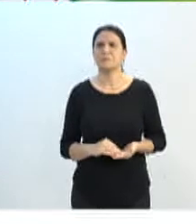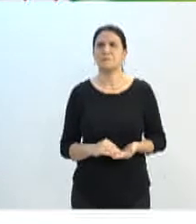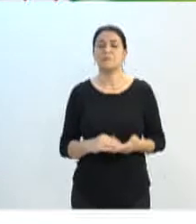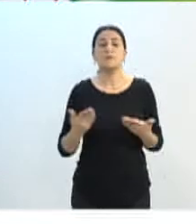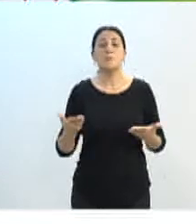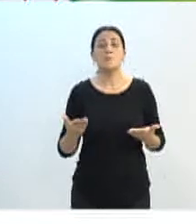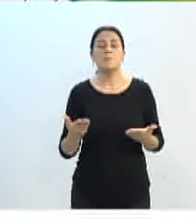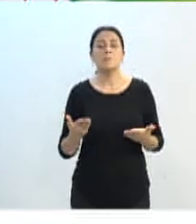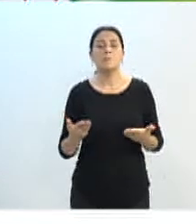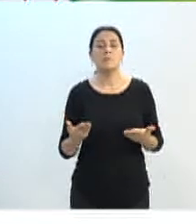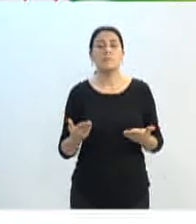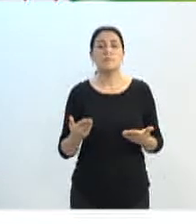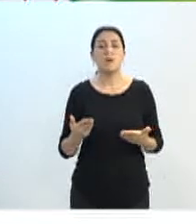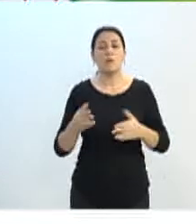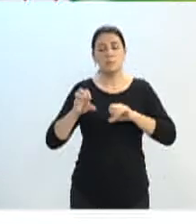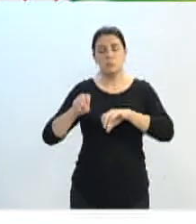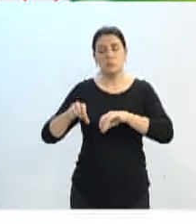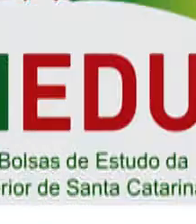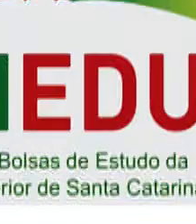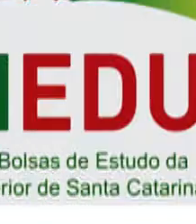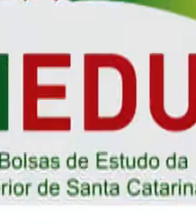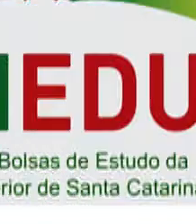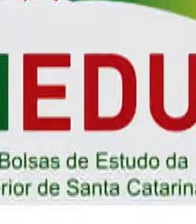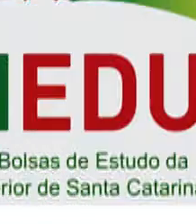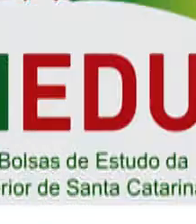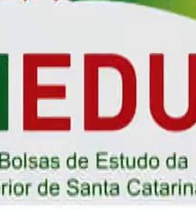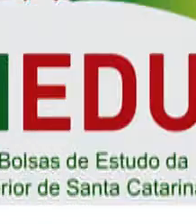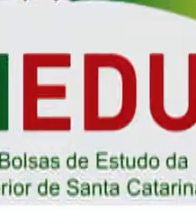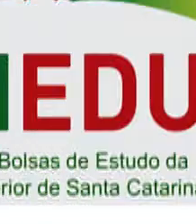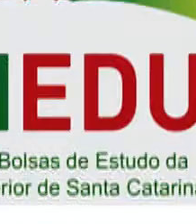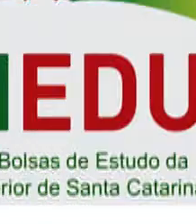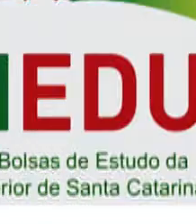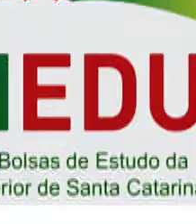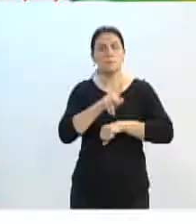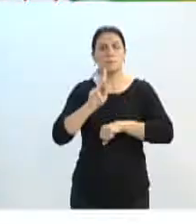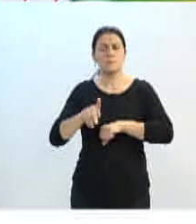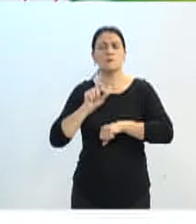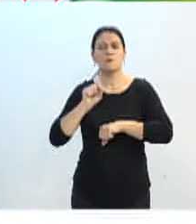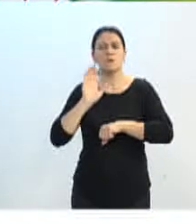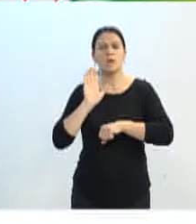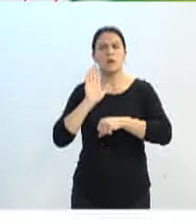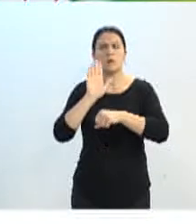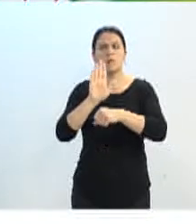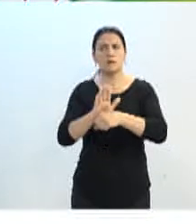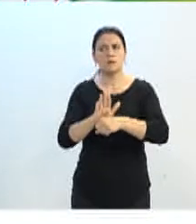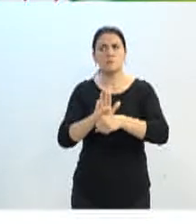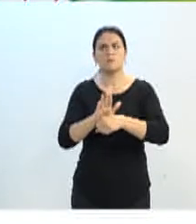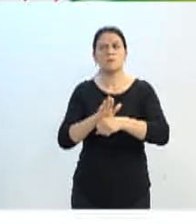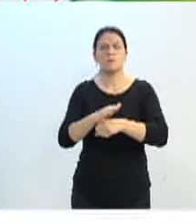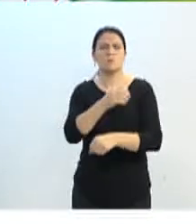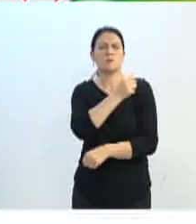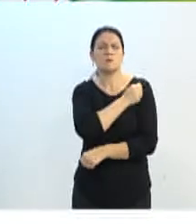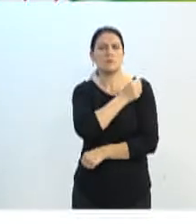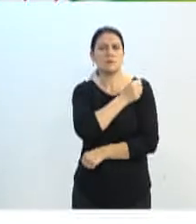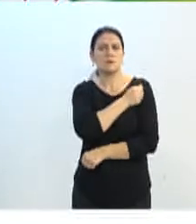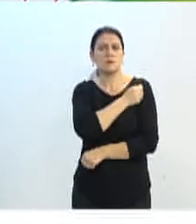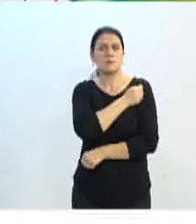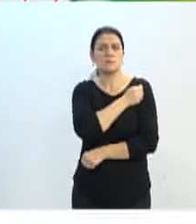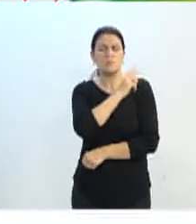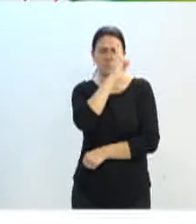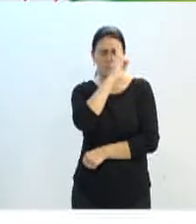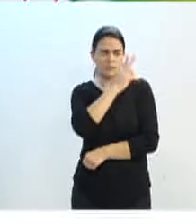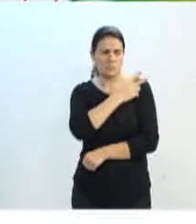gratuito, para a formação de professores, que vai beneficiar os nossos estudantes da educação básica,